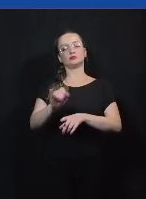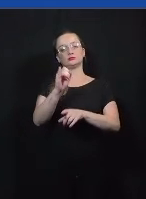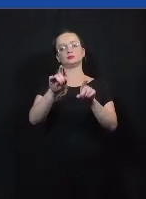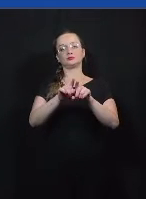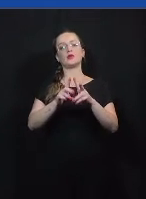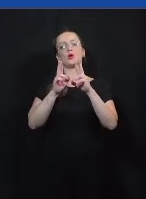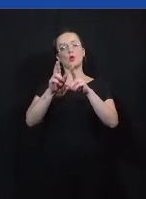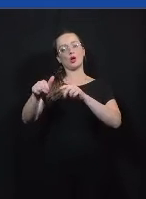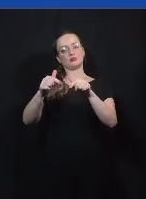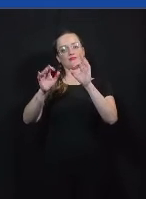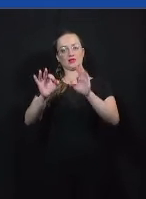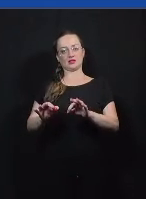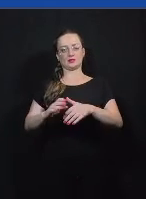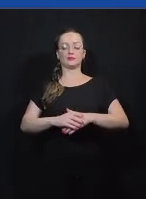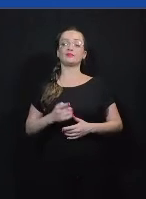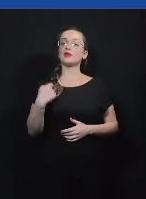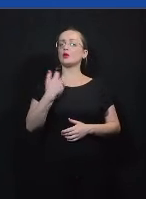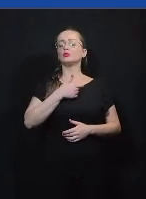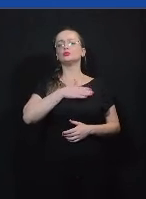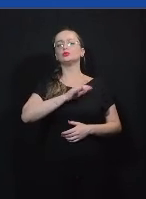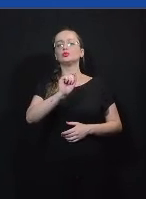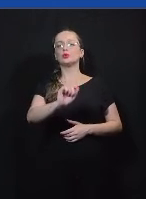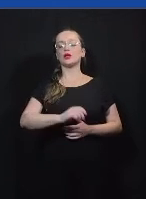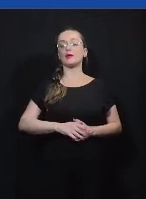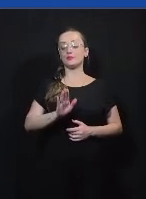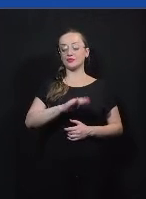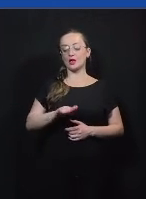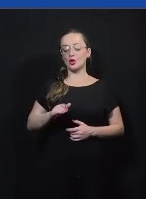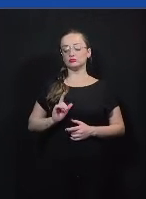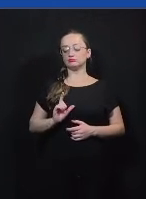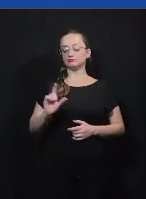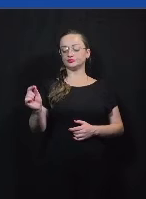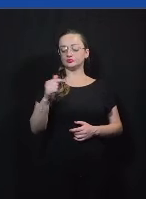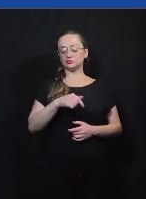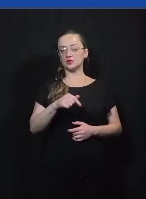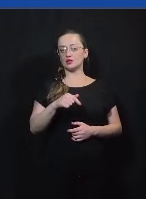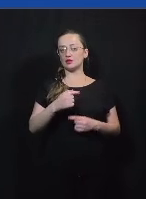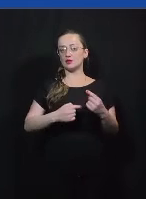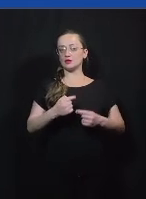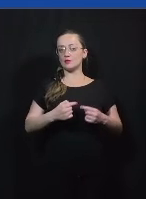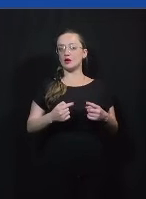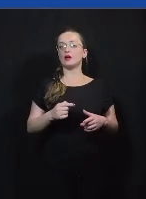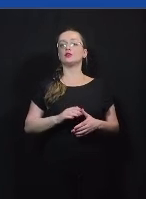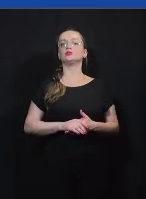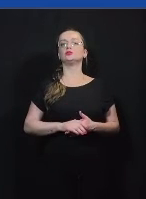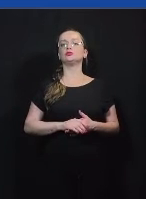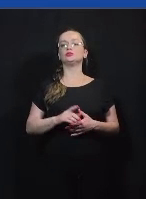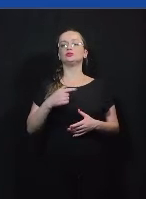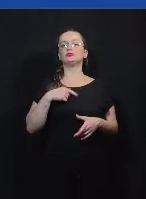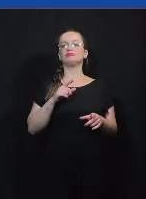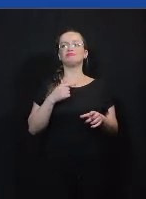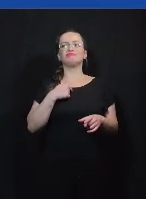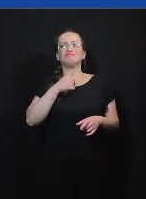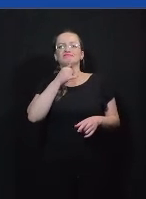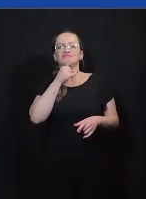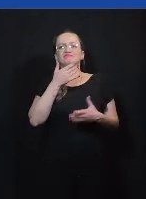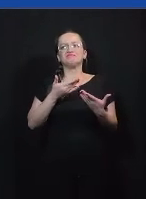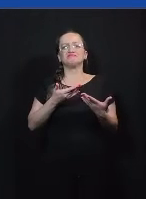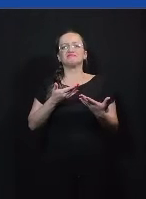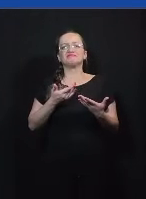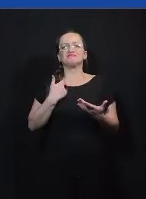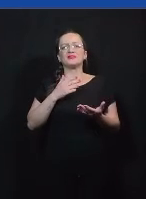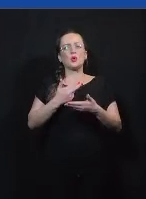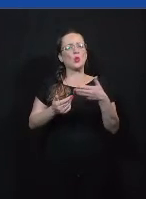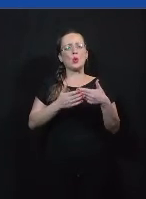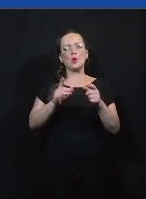em si porque a gente não quer que os alunos saiam dessa debate com a conclusão de que para qualquer questão você vai ter